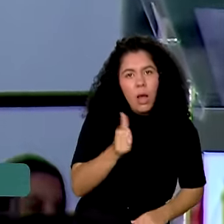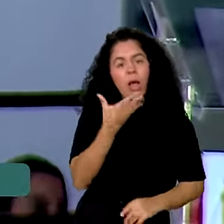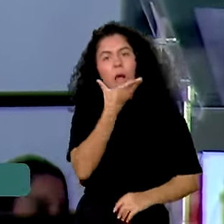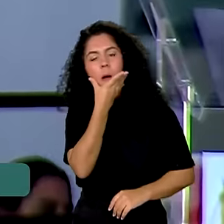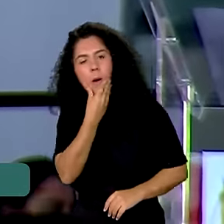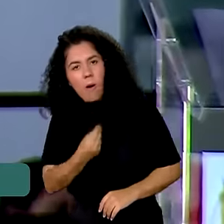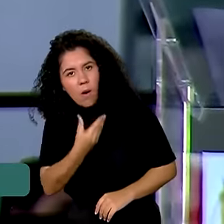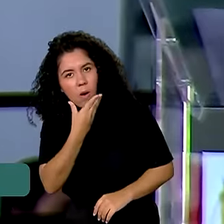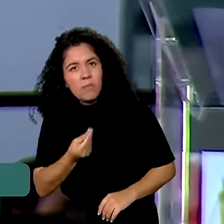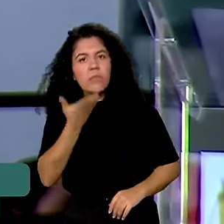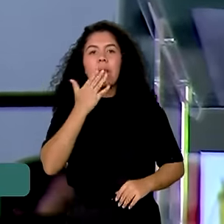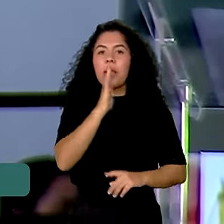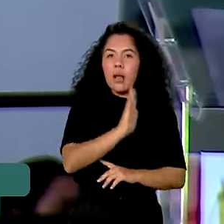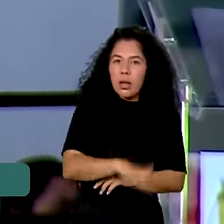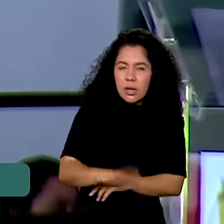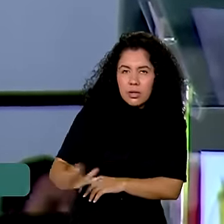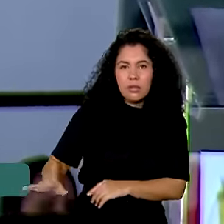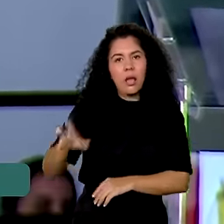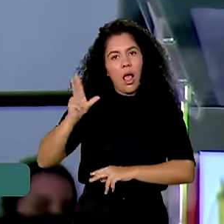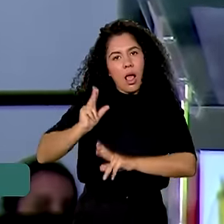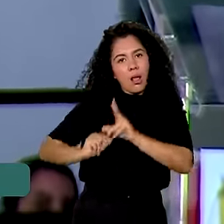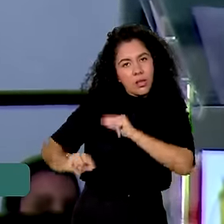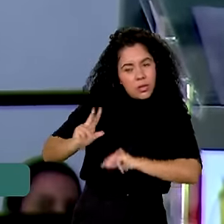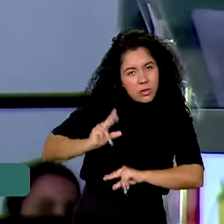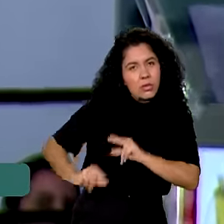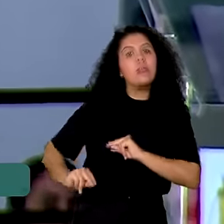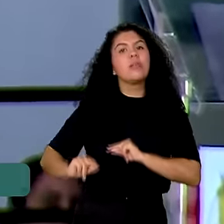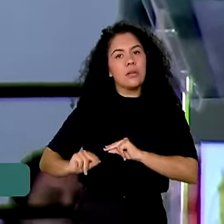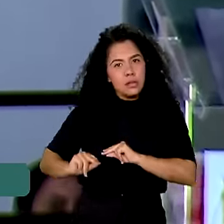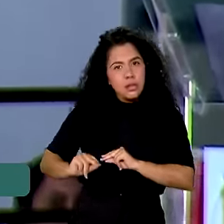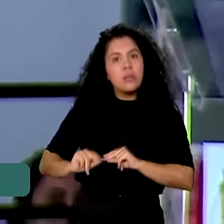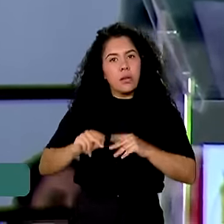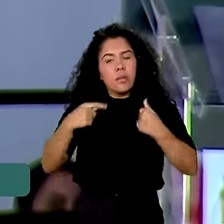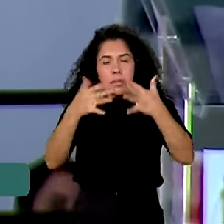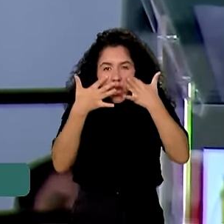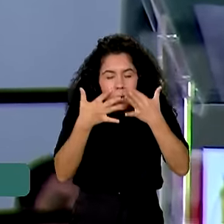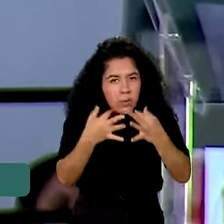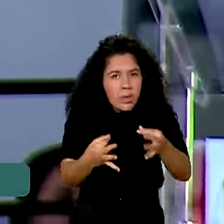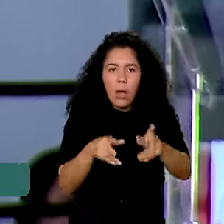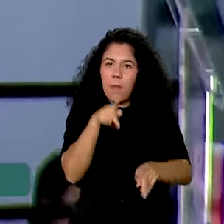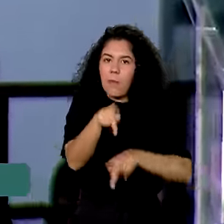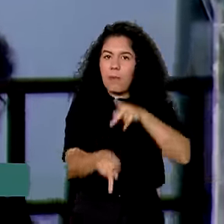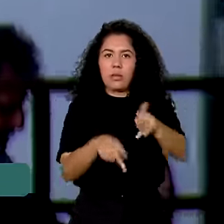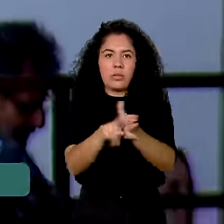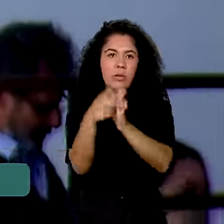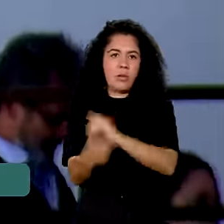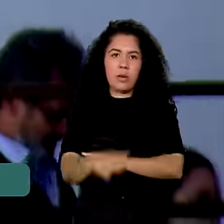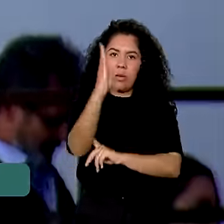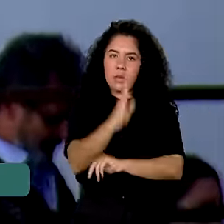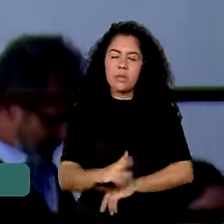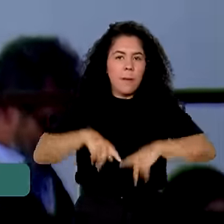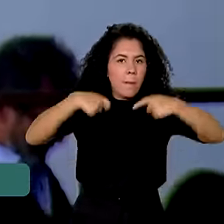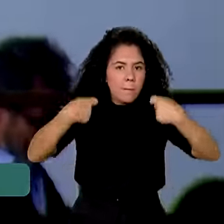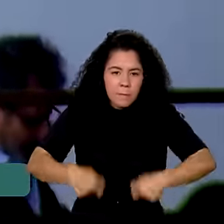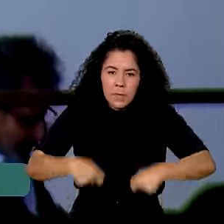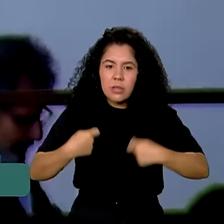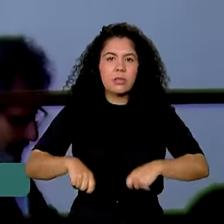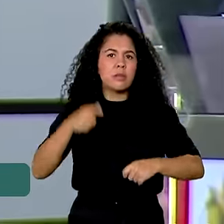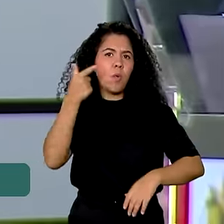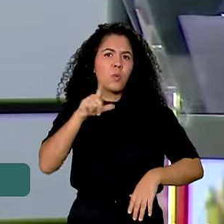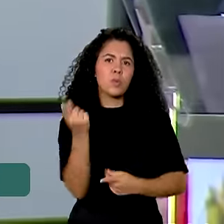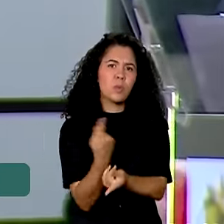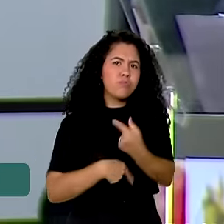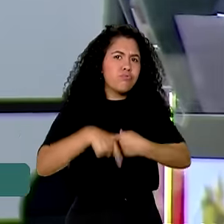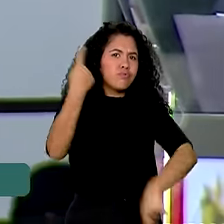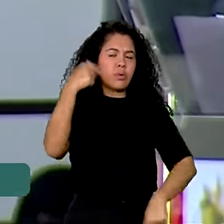homens, de crianças, de adolescentes, cuidar do povo brasileiro, que é o que precisa acontecer neste país.